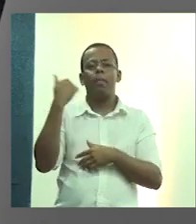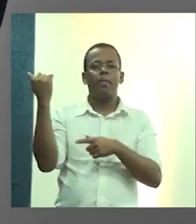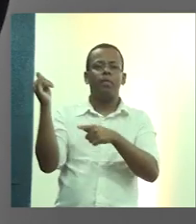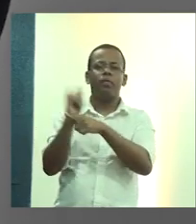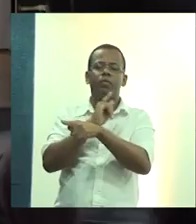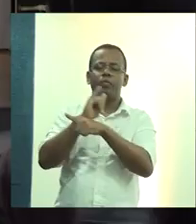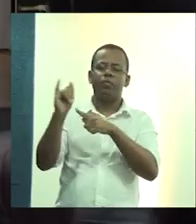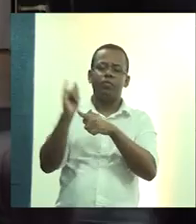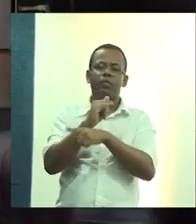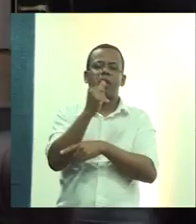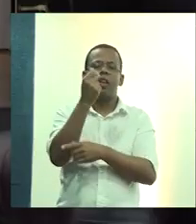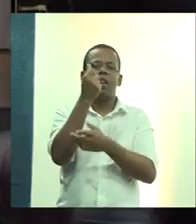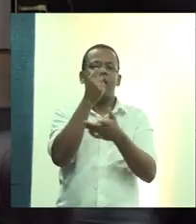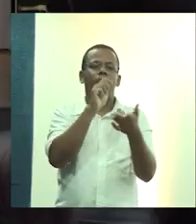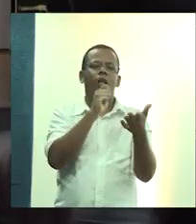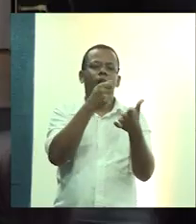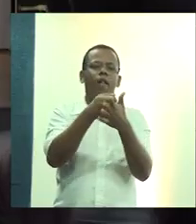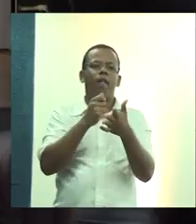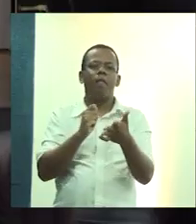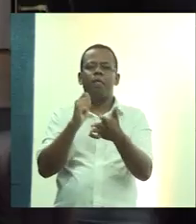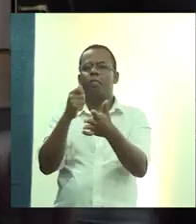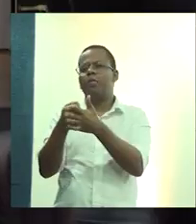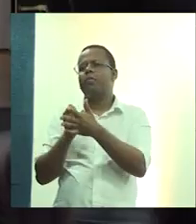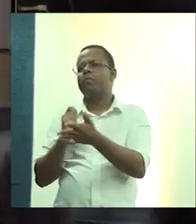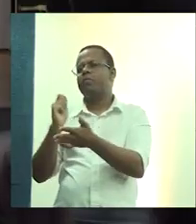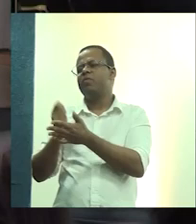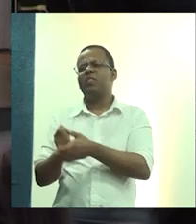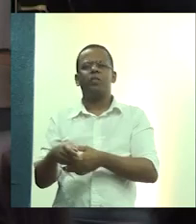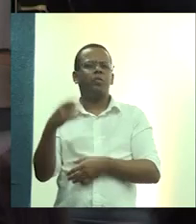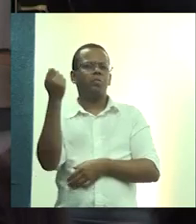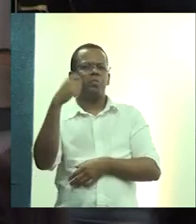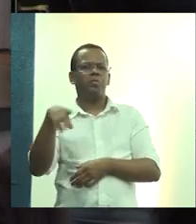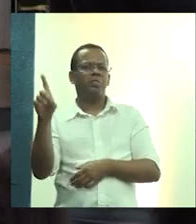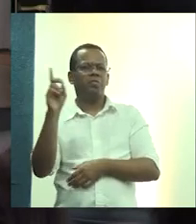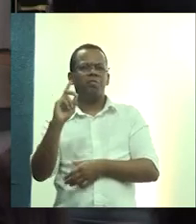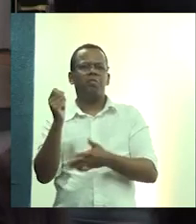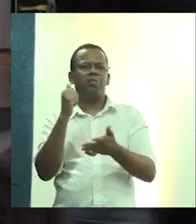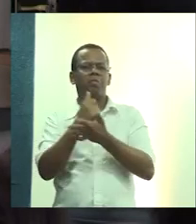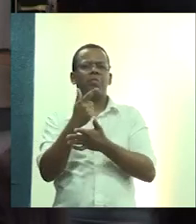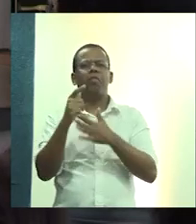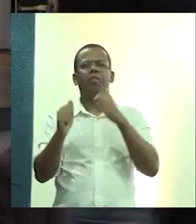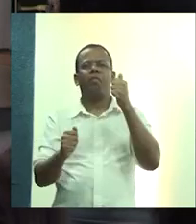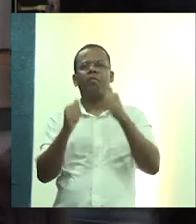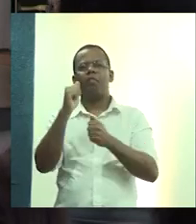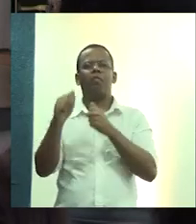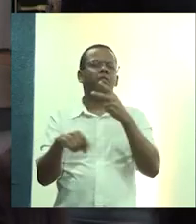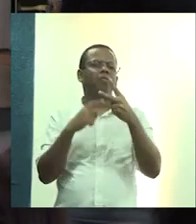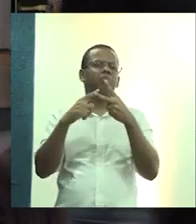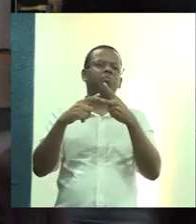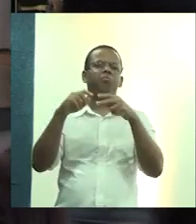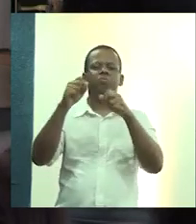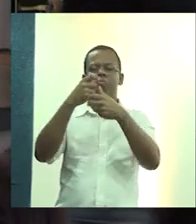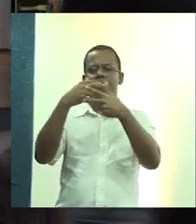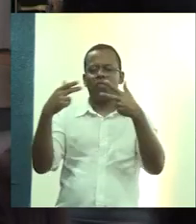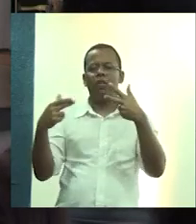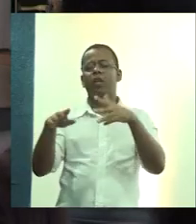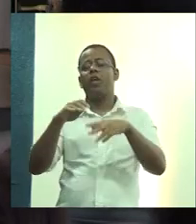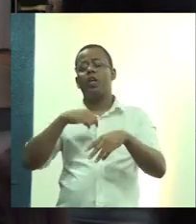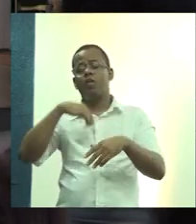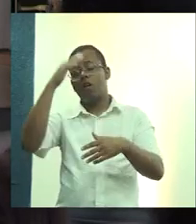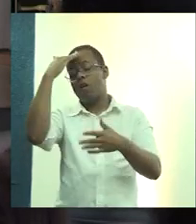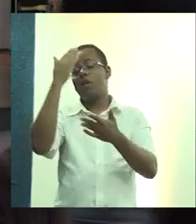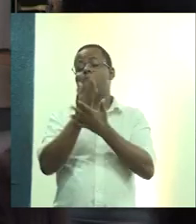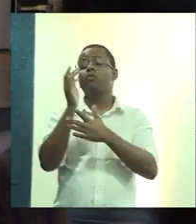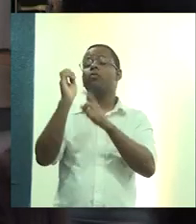dinheiro do imobilizado sem ficar comprando carro, sede, enfim, pelo menos é o que eu acredito, enfim,